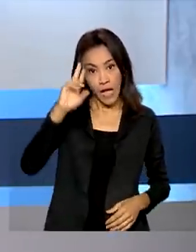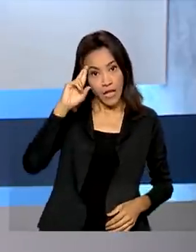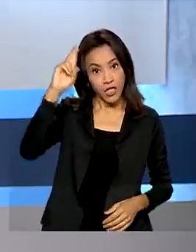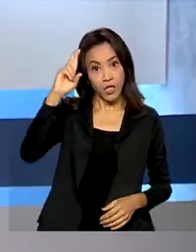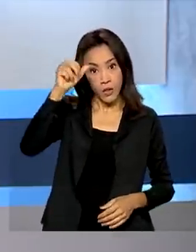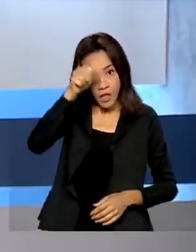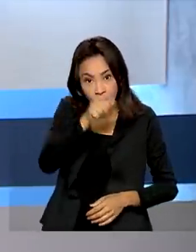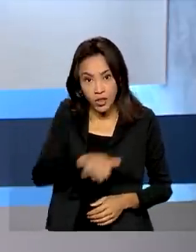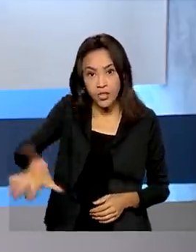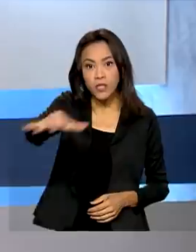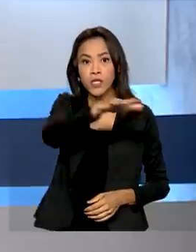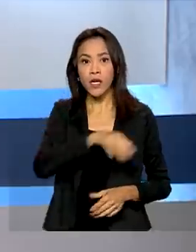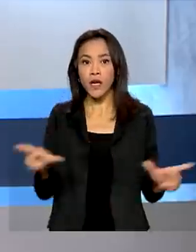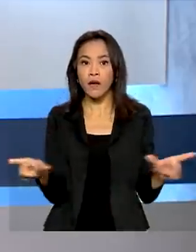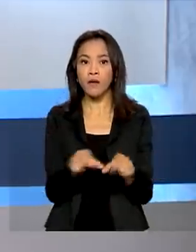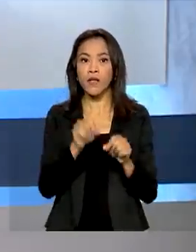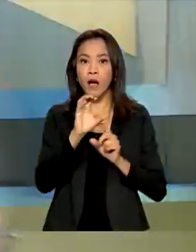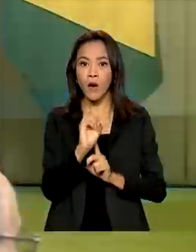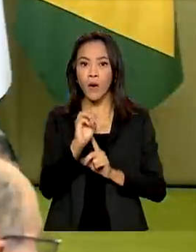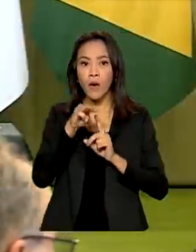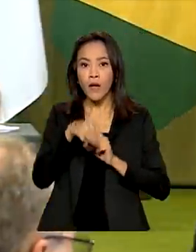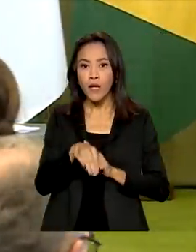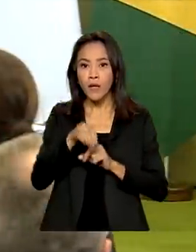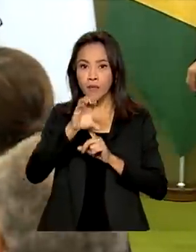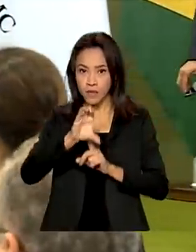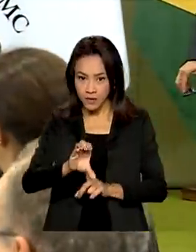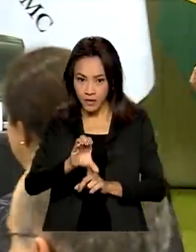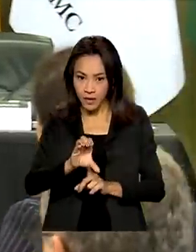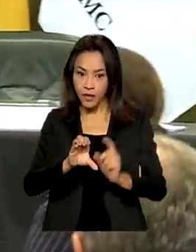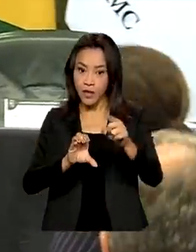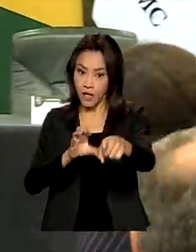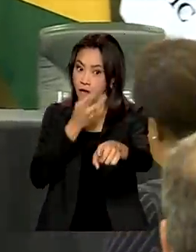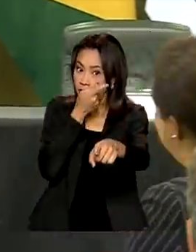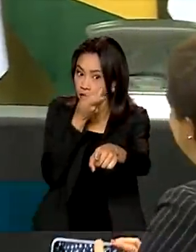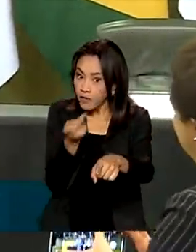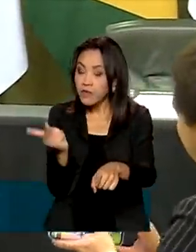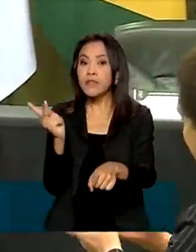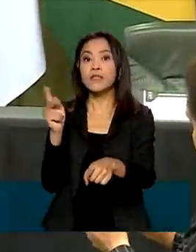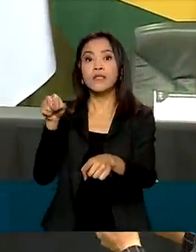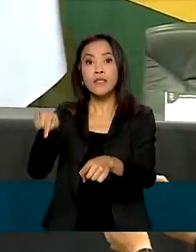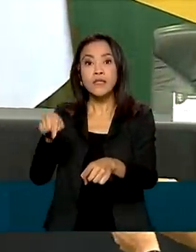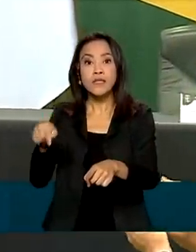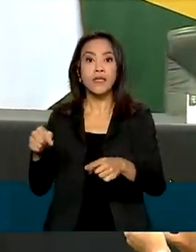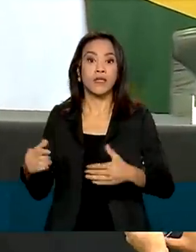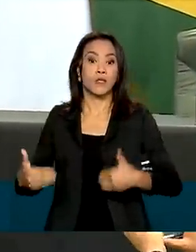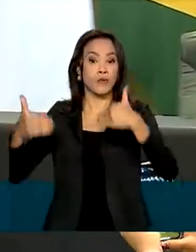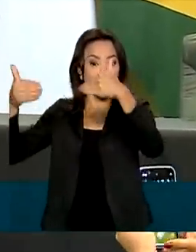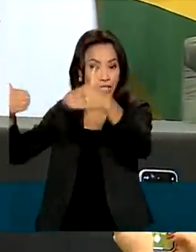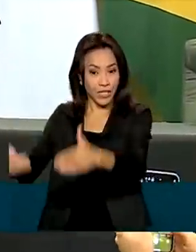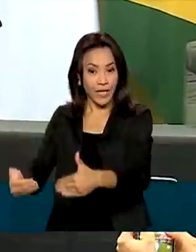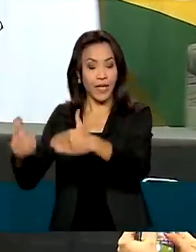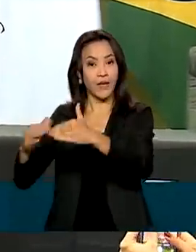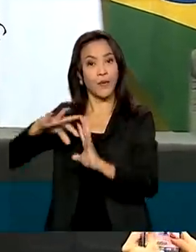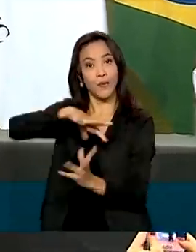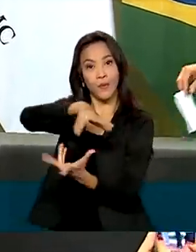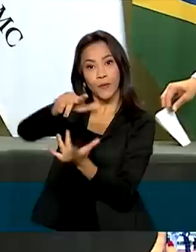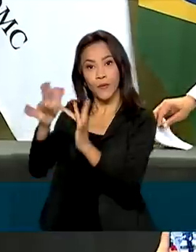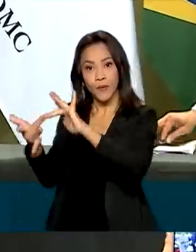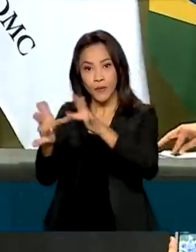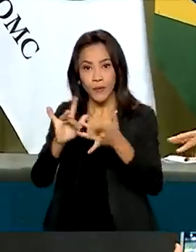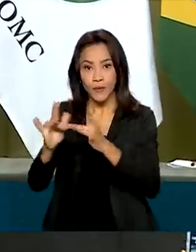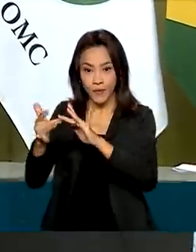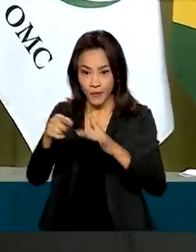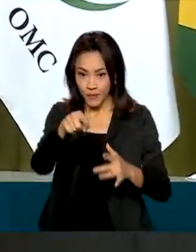Organização Mundial do Comércio fez uma visita ao Ministério das Relações Exteriores, onde foi recebida pelo chanceler brasileiro